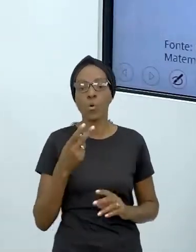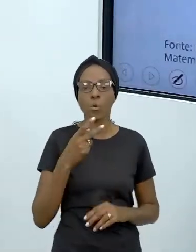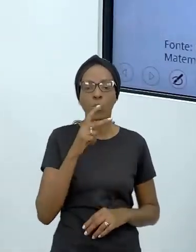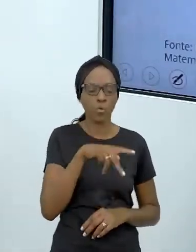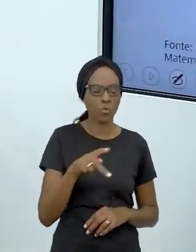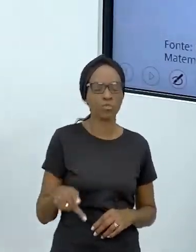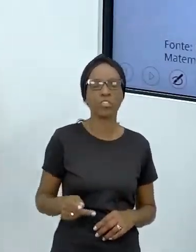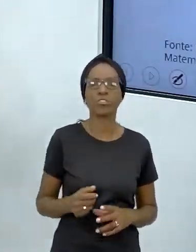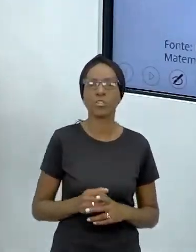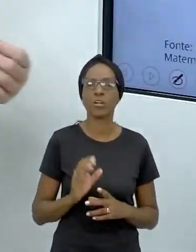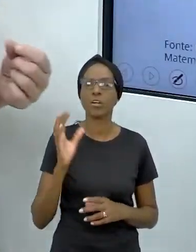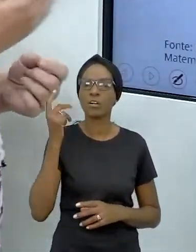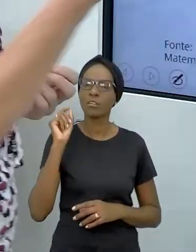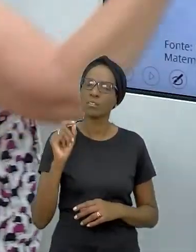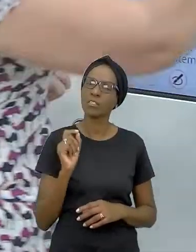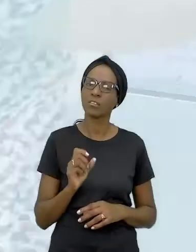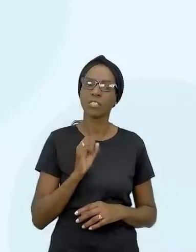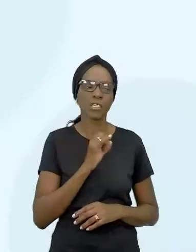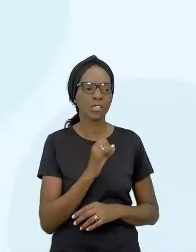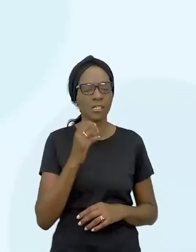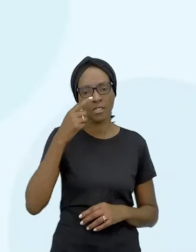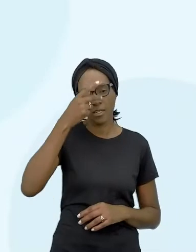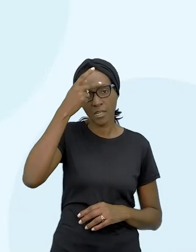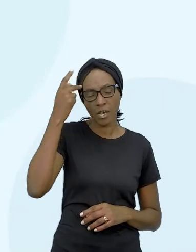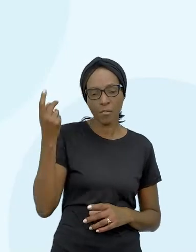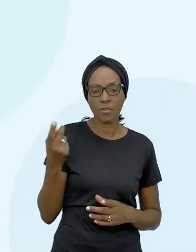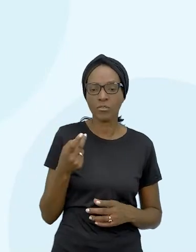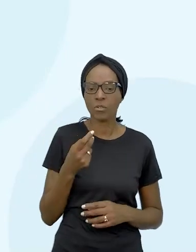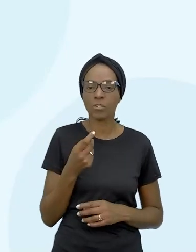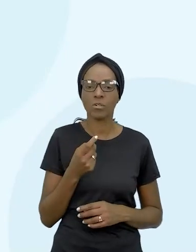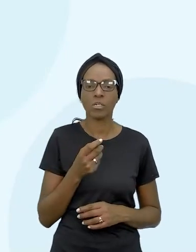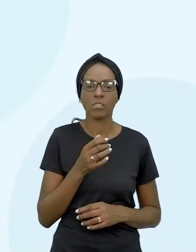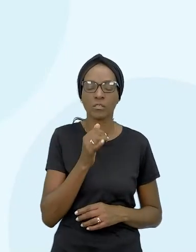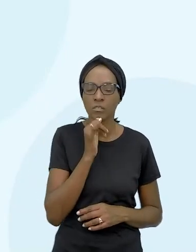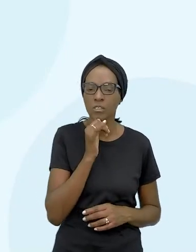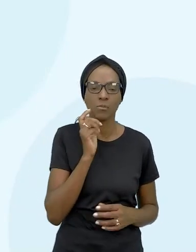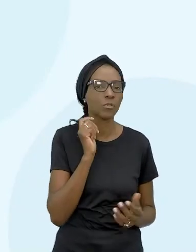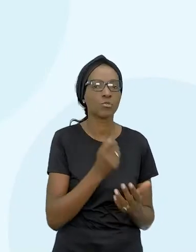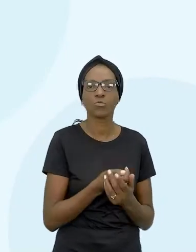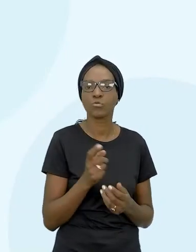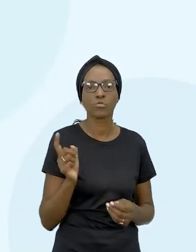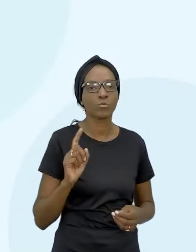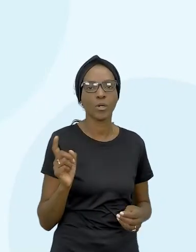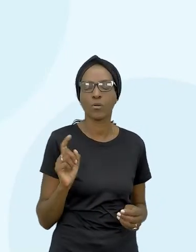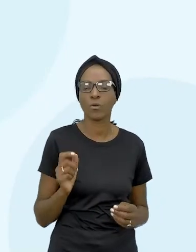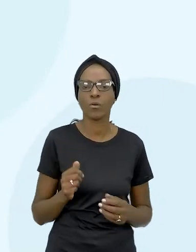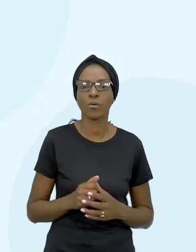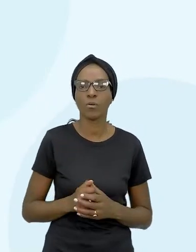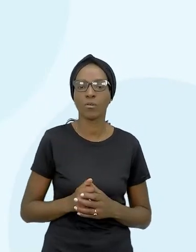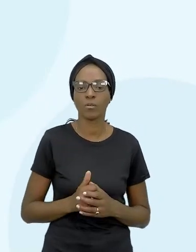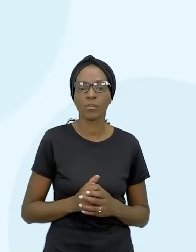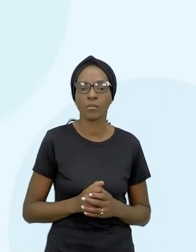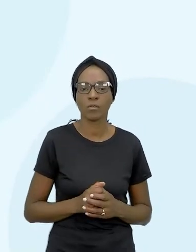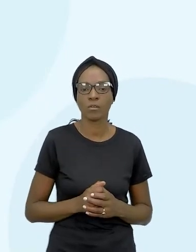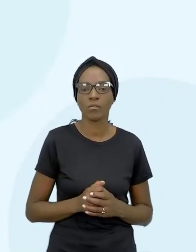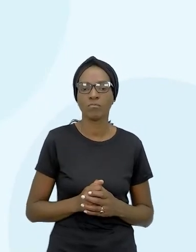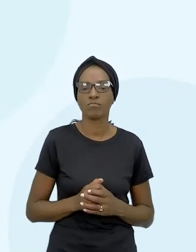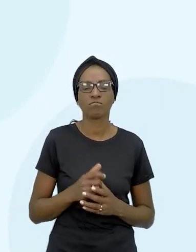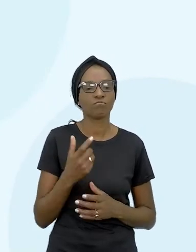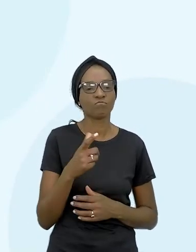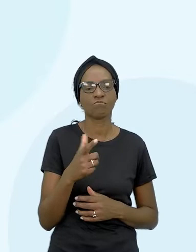se a pessoa não... se a pessoa de exemplo não pagasse o cartão? Vamos considerar que não houve